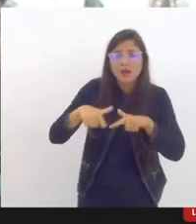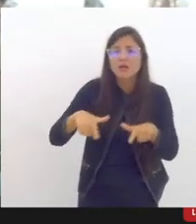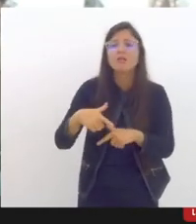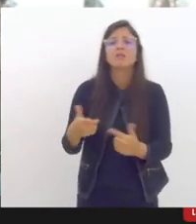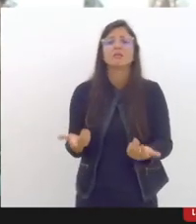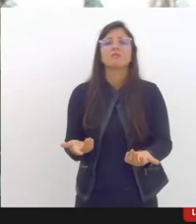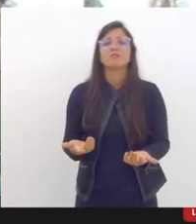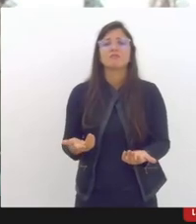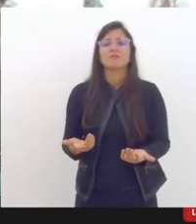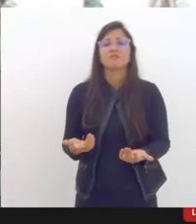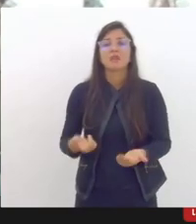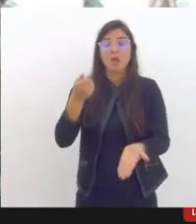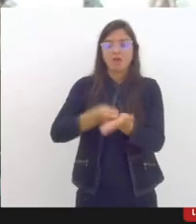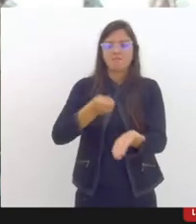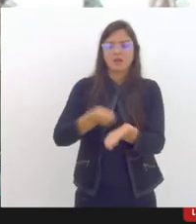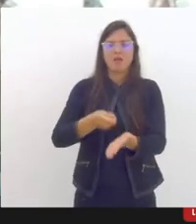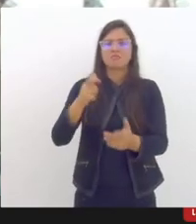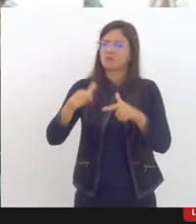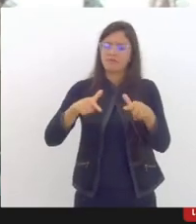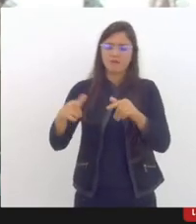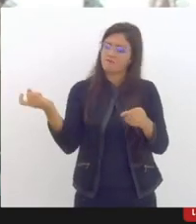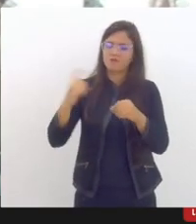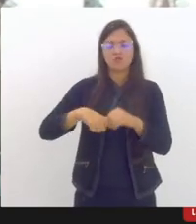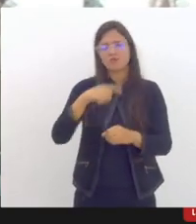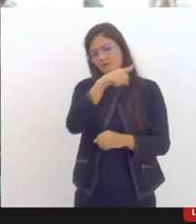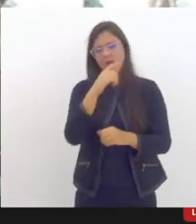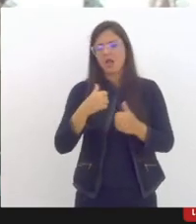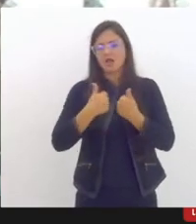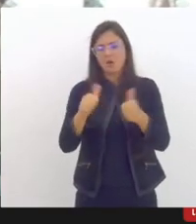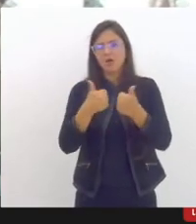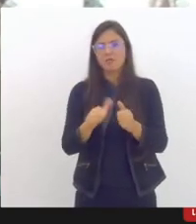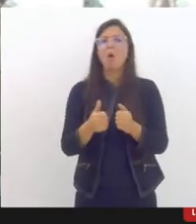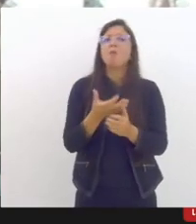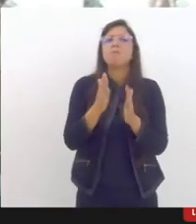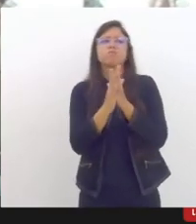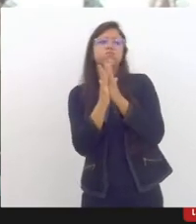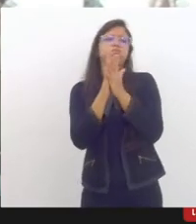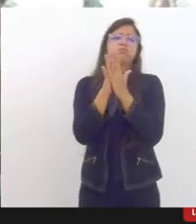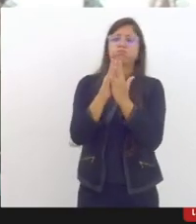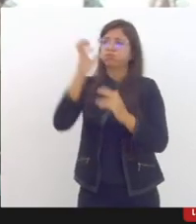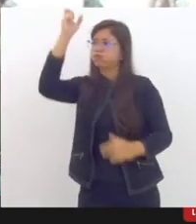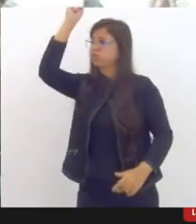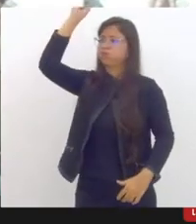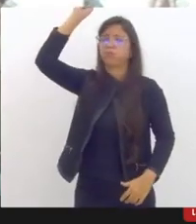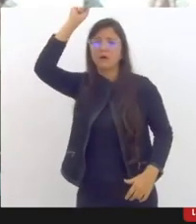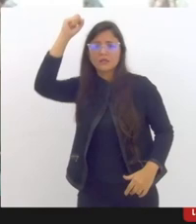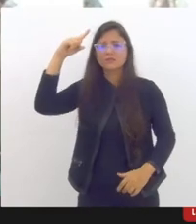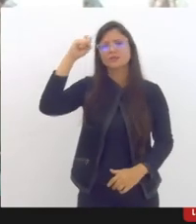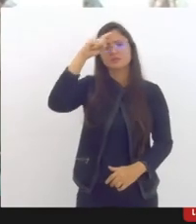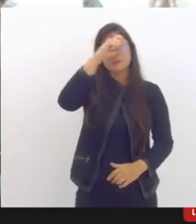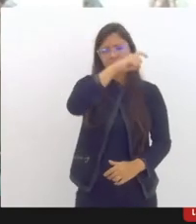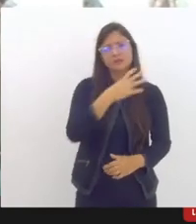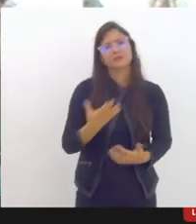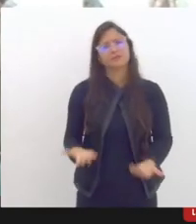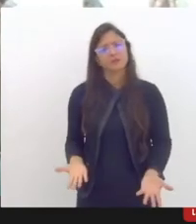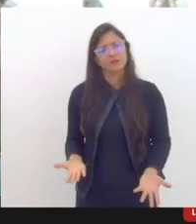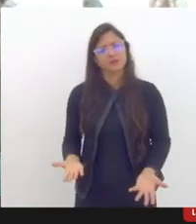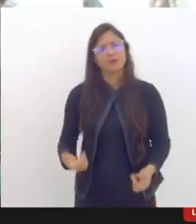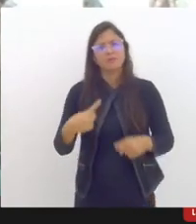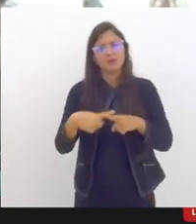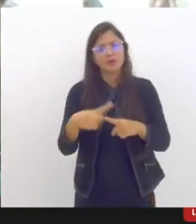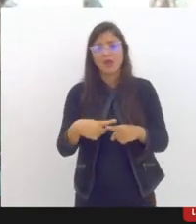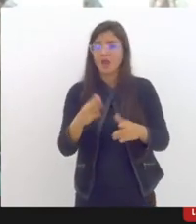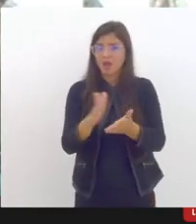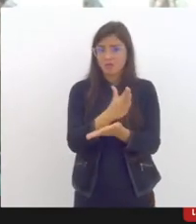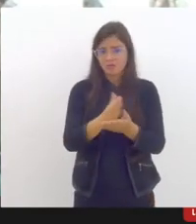obrigados a se aglomerar no transporte público quais territórios mantém-se sem água encanada e